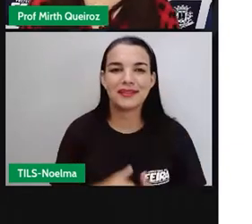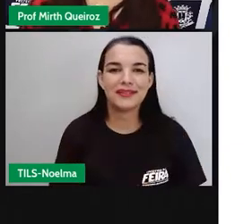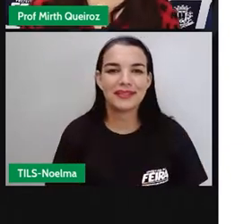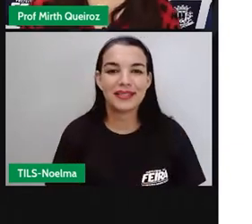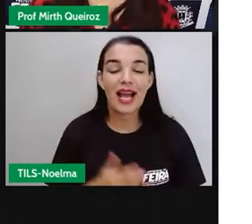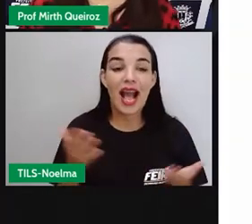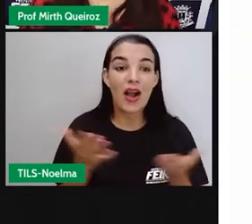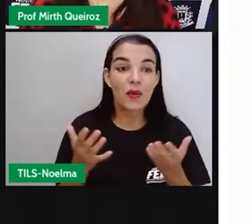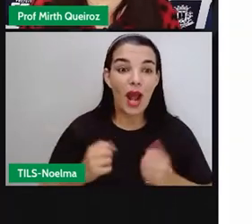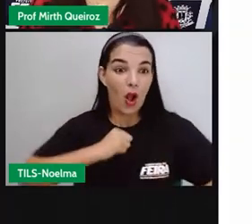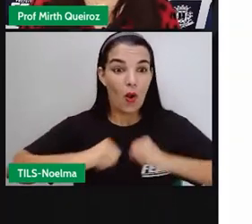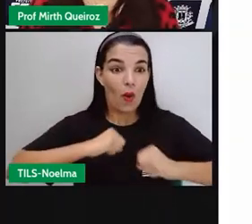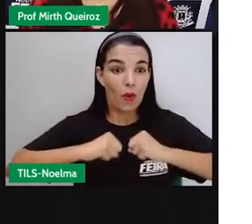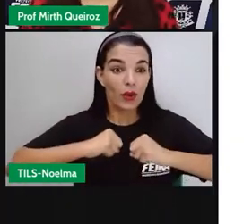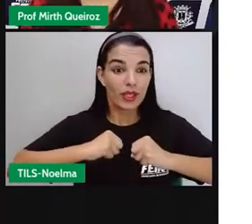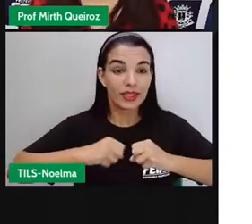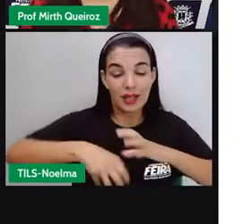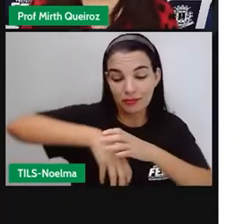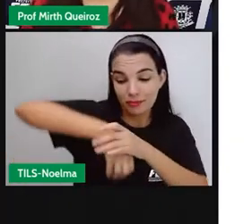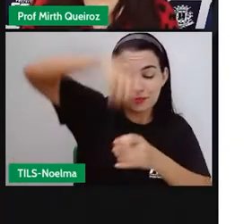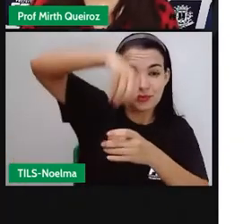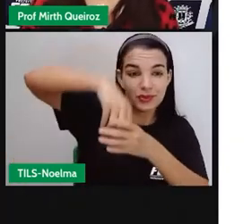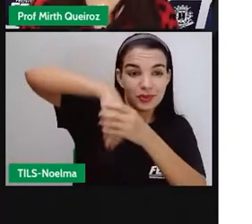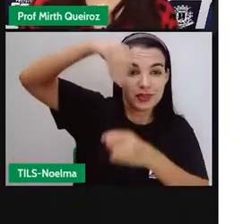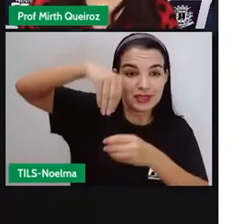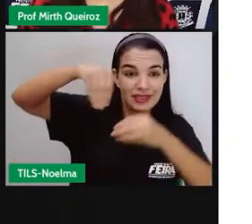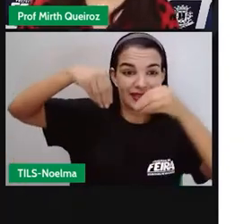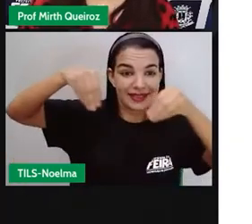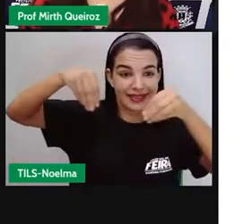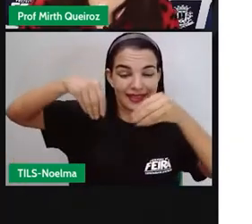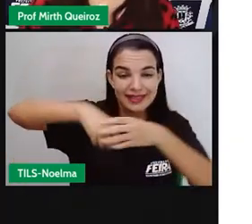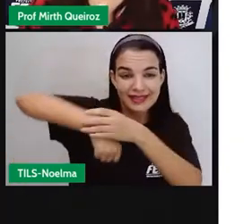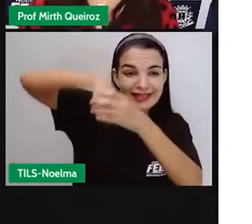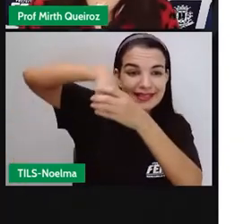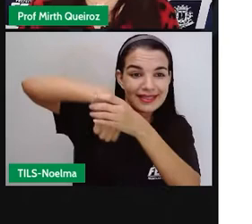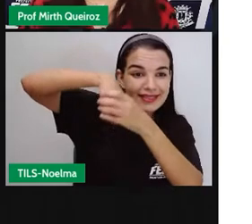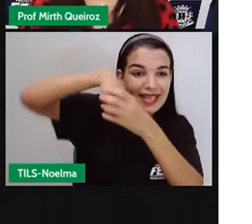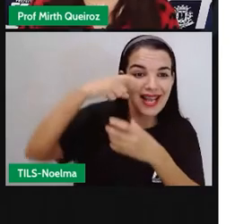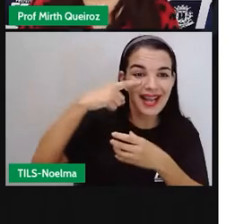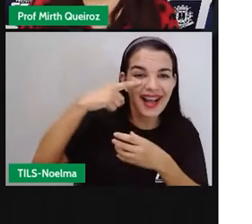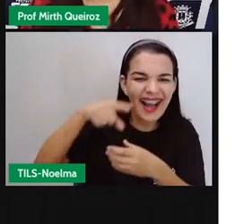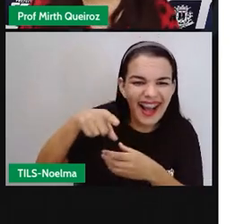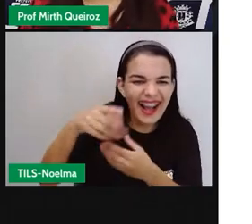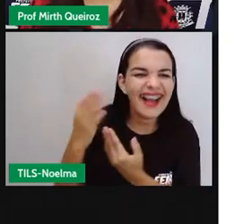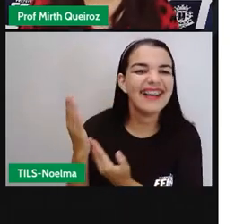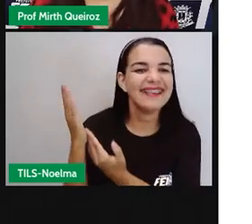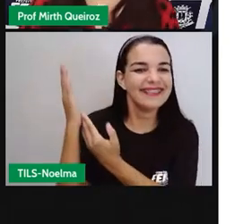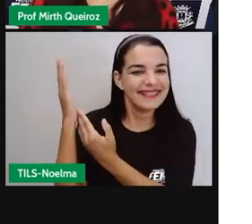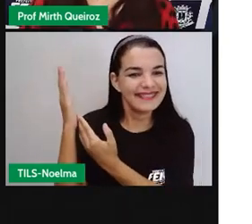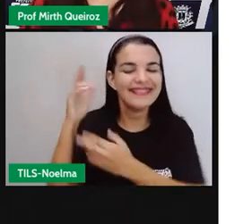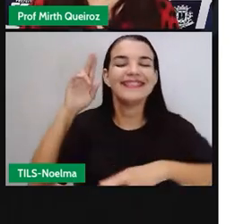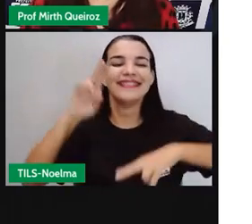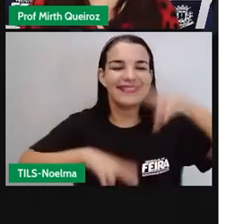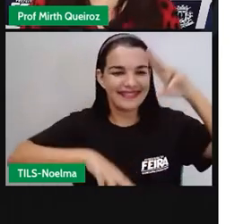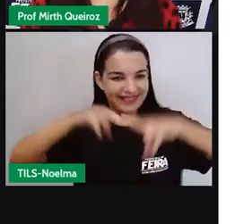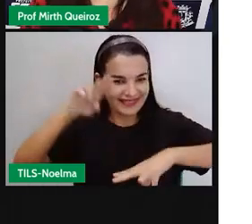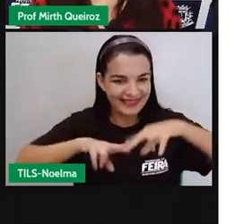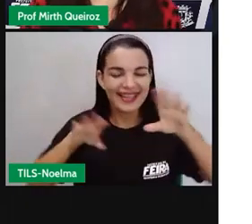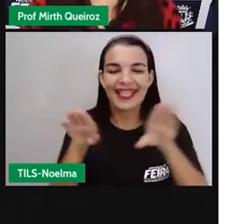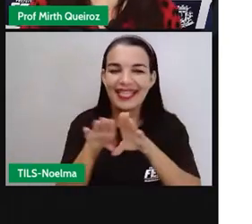A corrida de saco também é um tipo de brincadeira de festa junina, né? Que